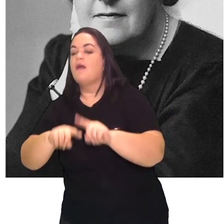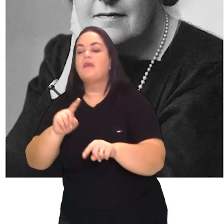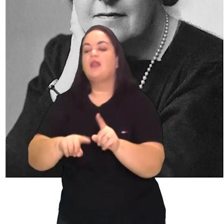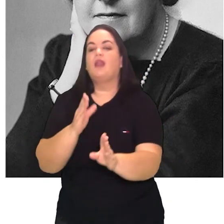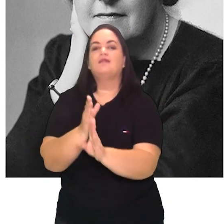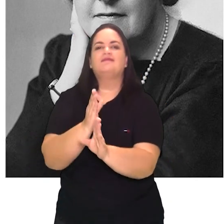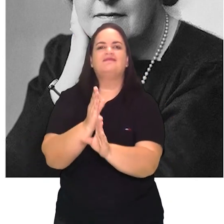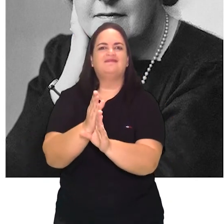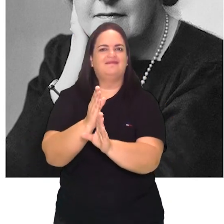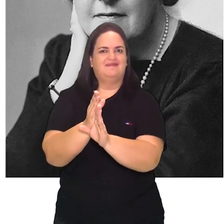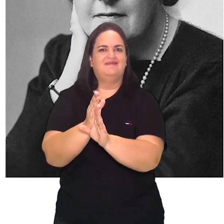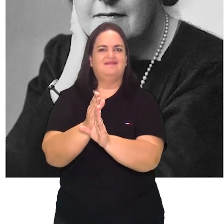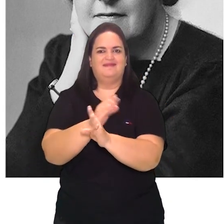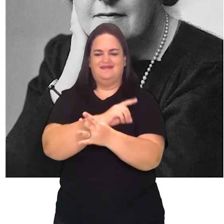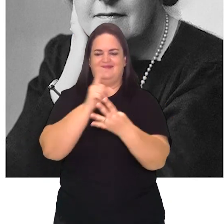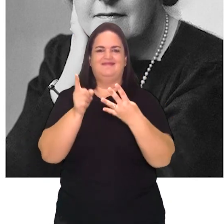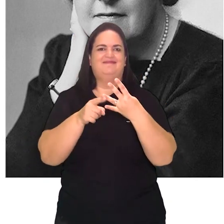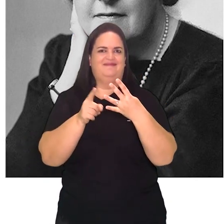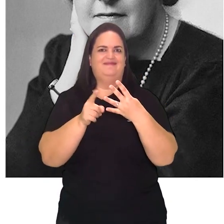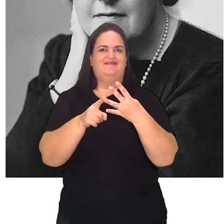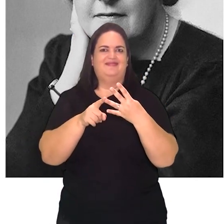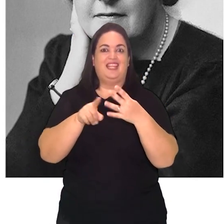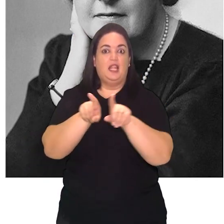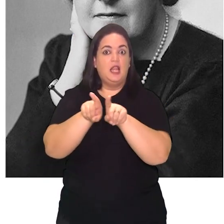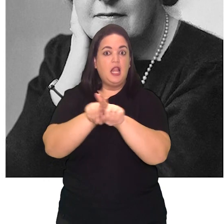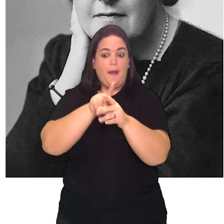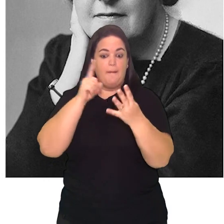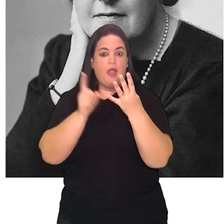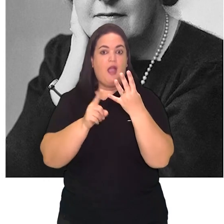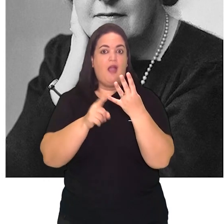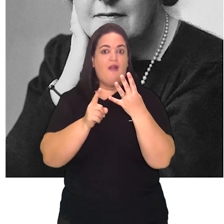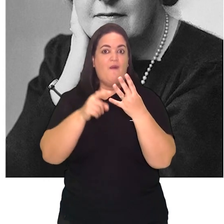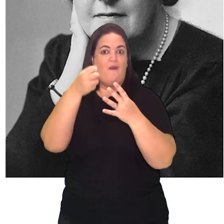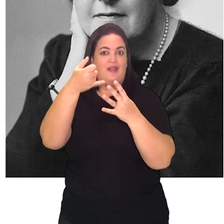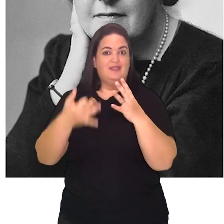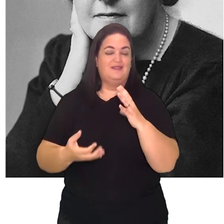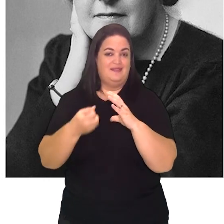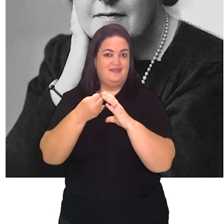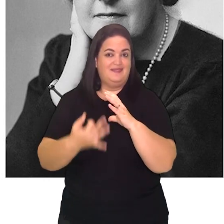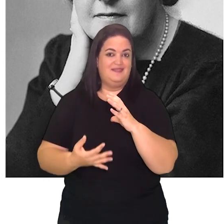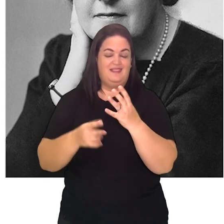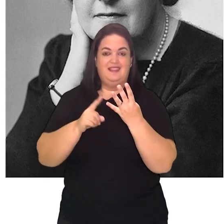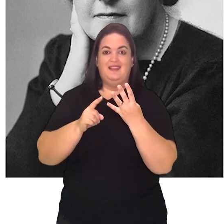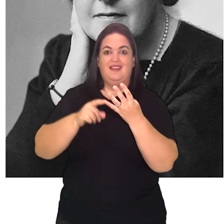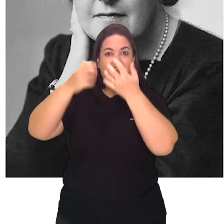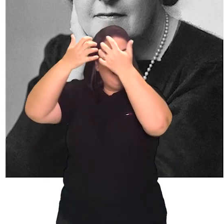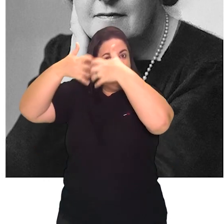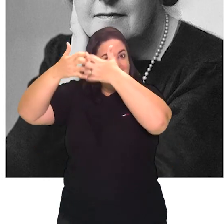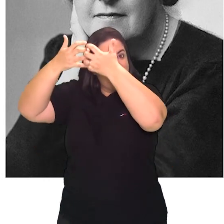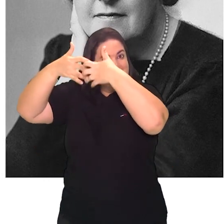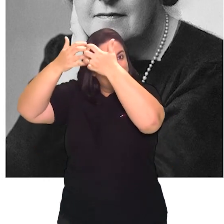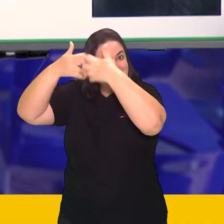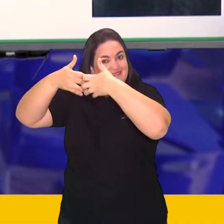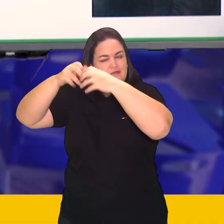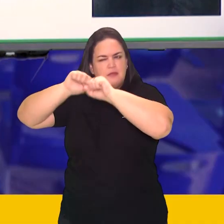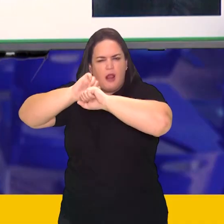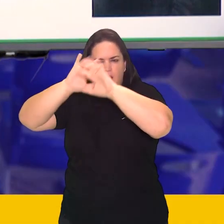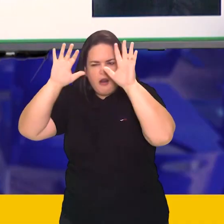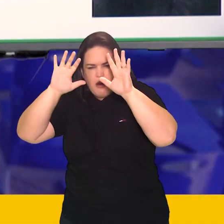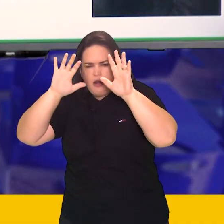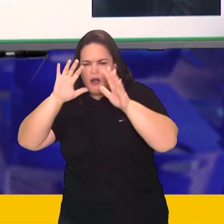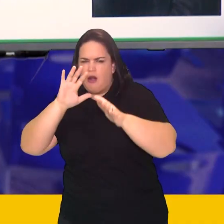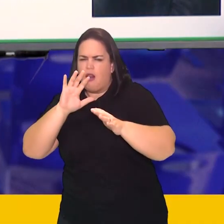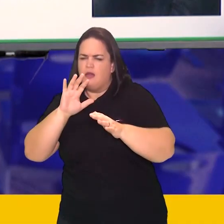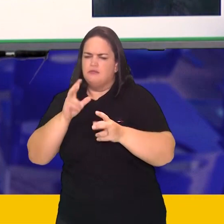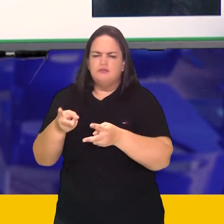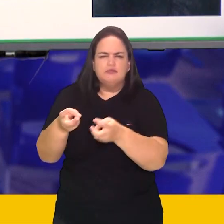aqui eu já amarro a terceira com a quarta característica. O uso da lógica e a existência de